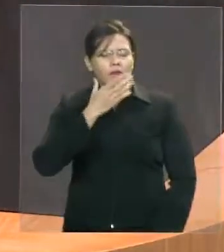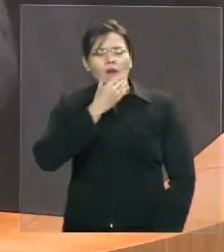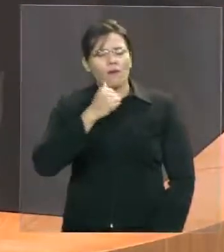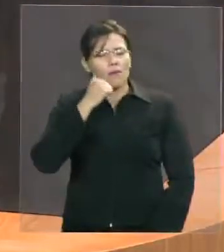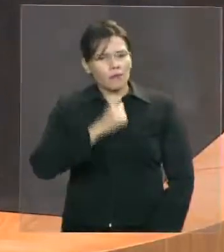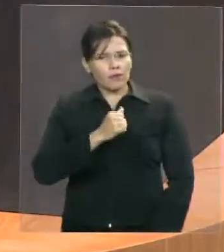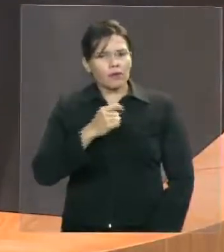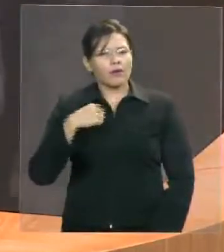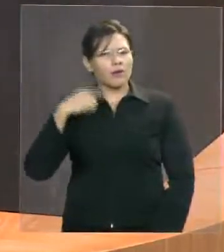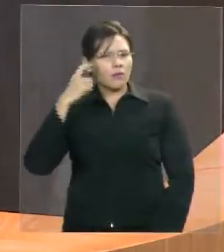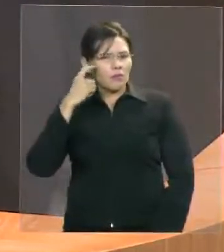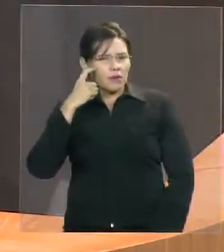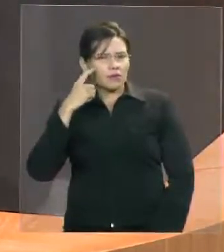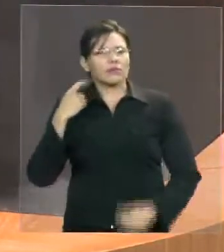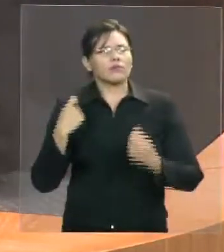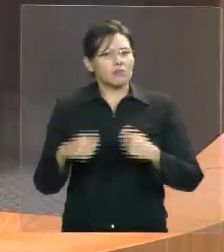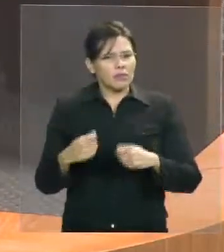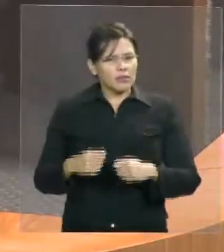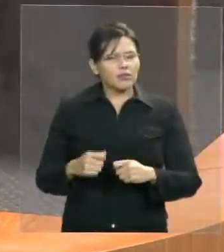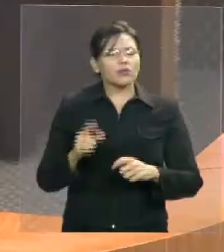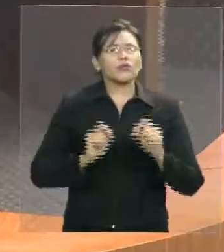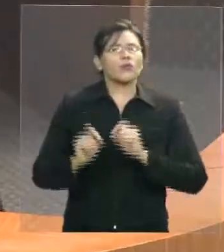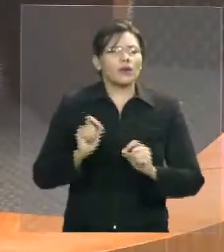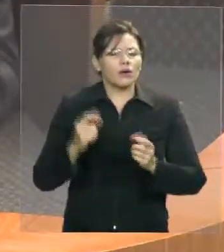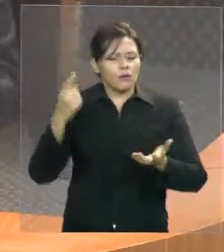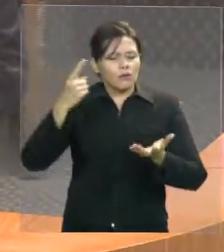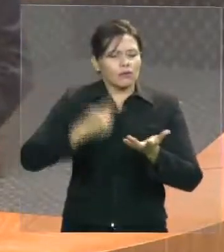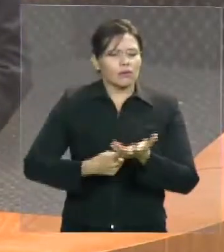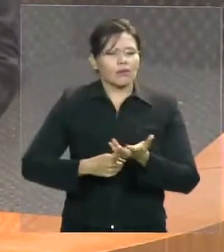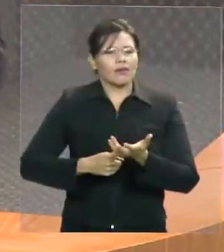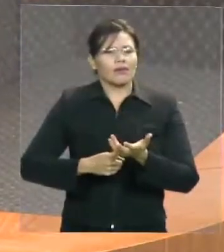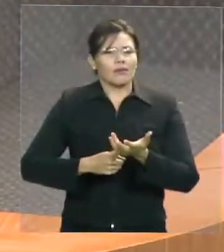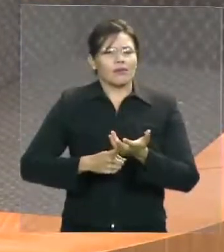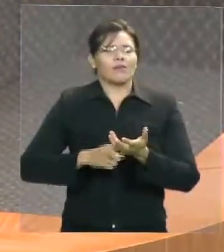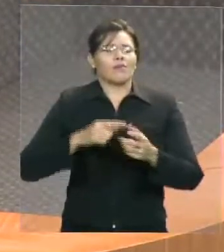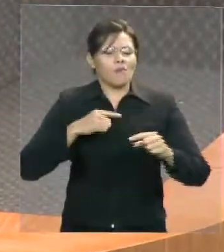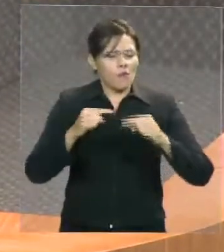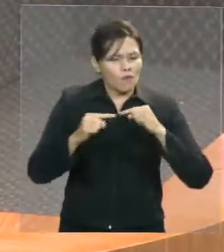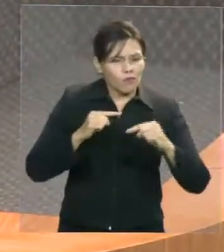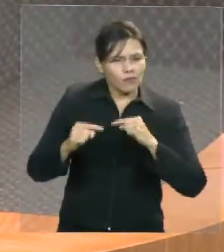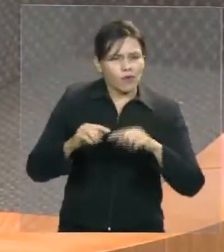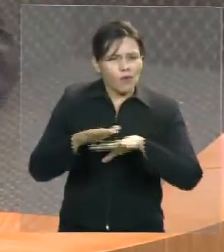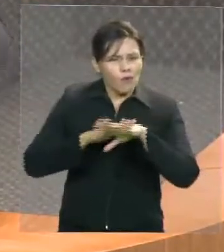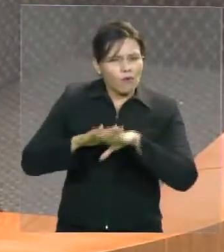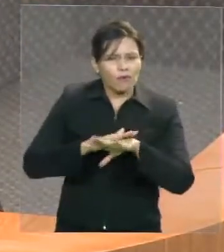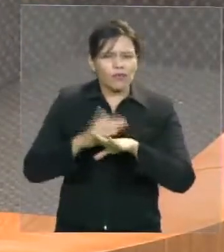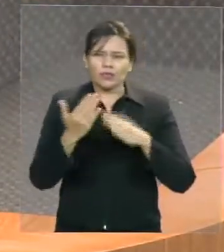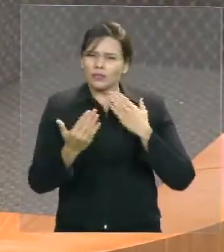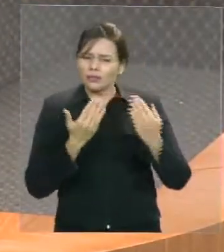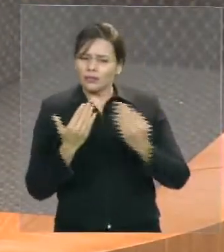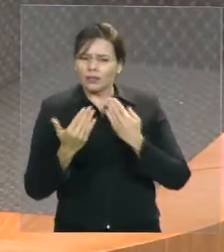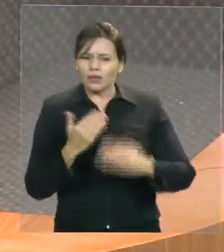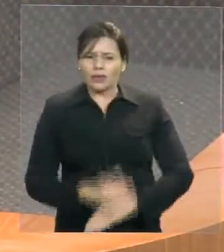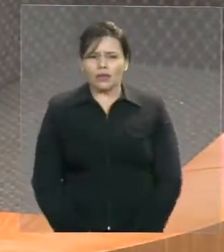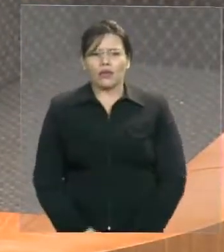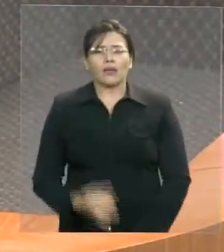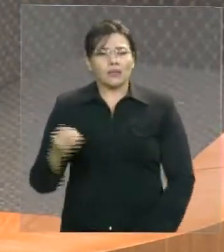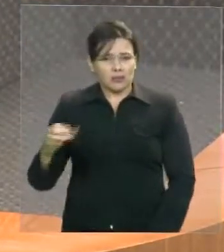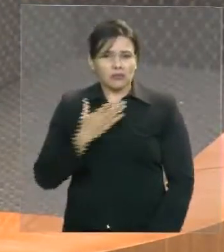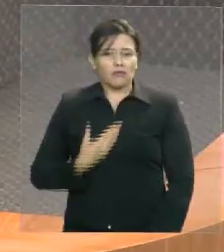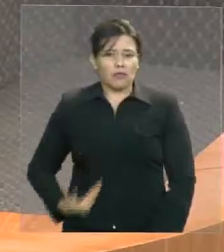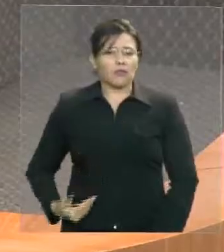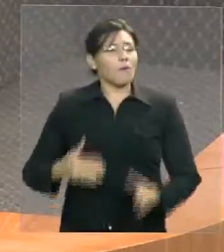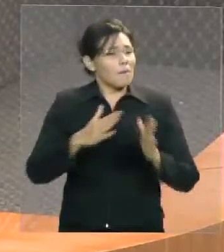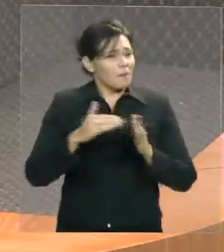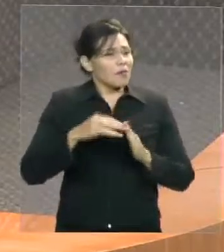que haja o mínimo do diálogo. Assim como ele foi dialogar para pedir voto para esses servidores, é necessário que agora o governador